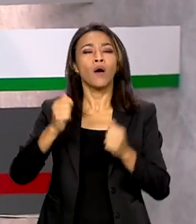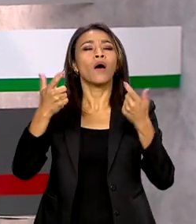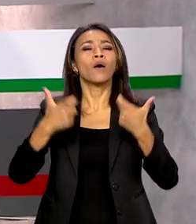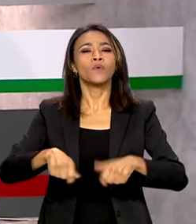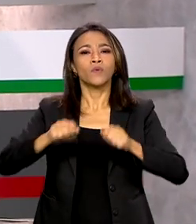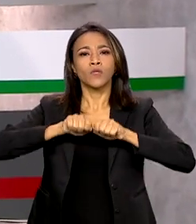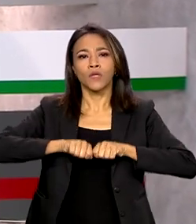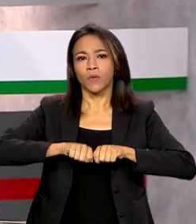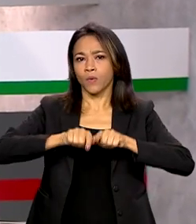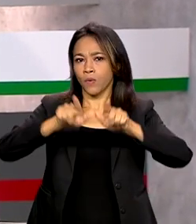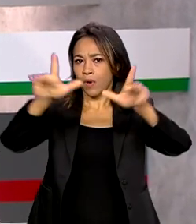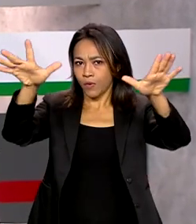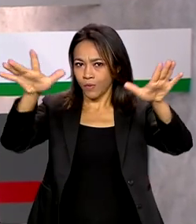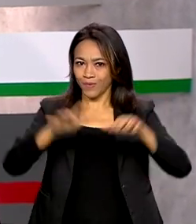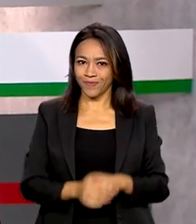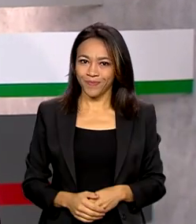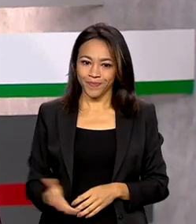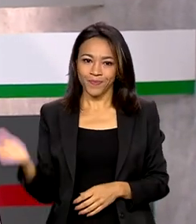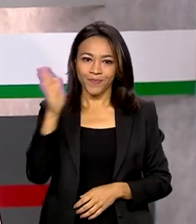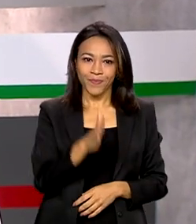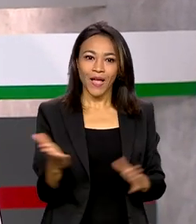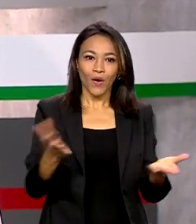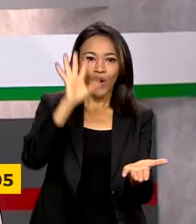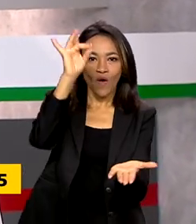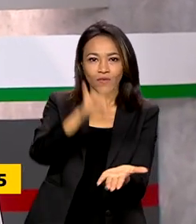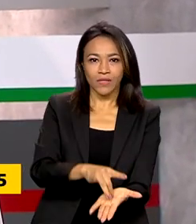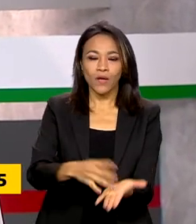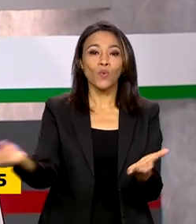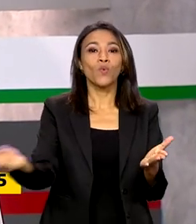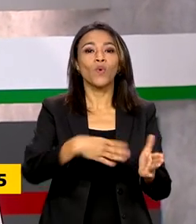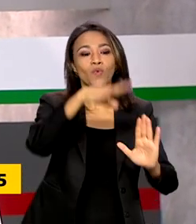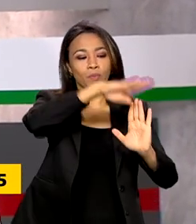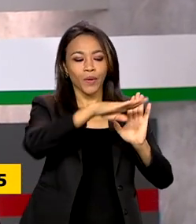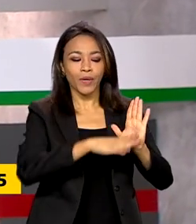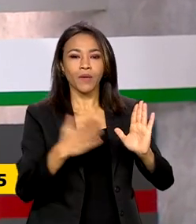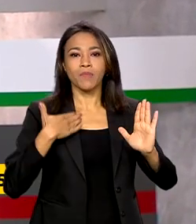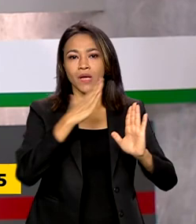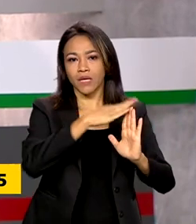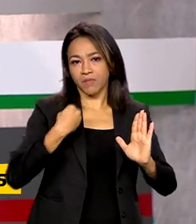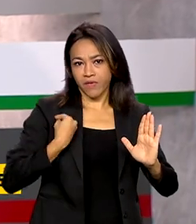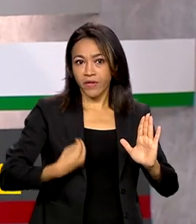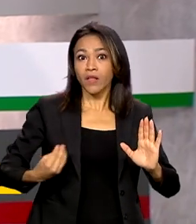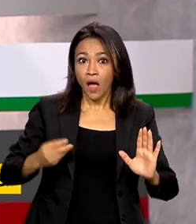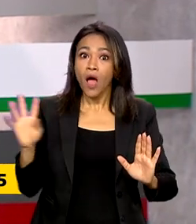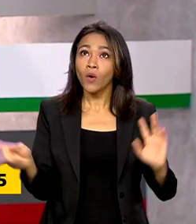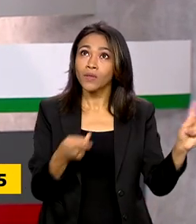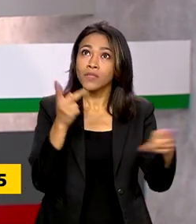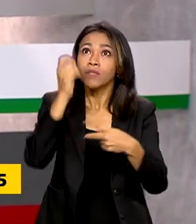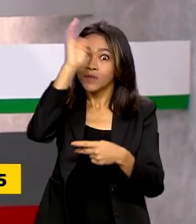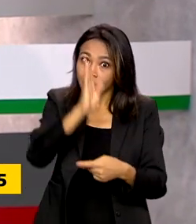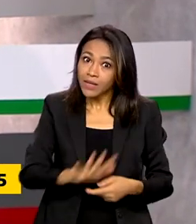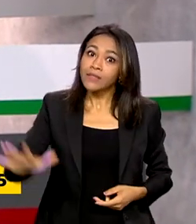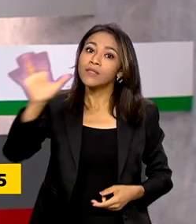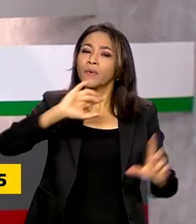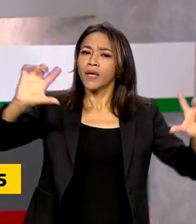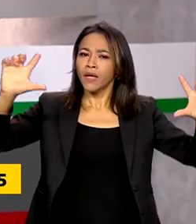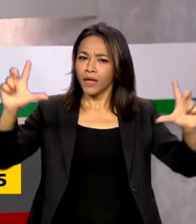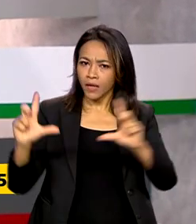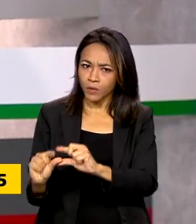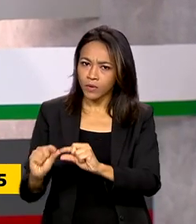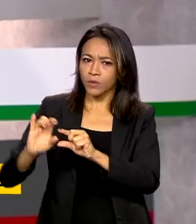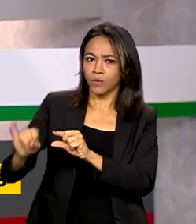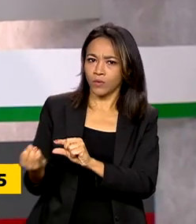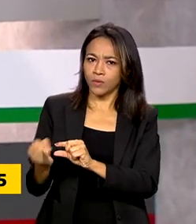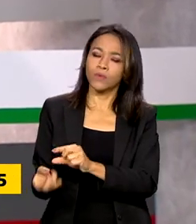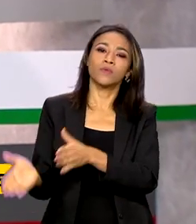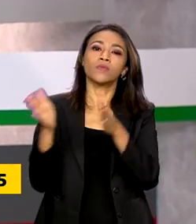Agora é oficial. O novo Minha Casa Minha Vida está valendo em todo o país com mudanças, como a redução dos juros e